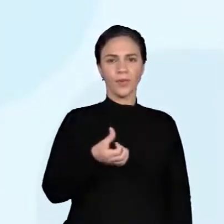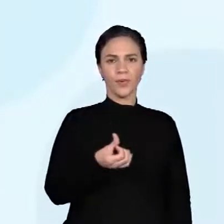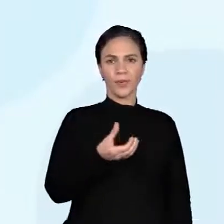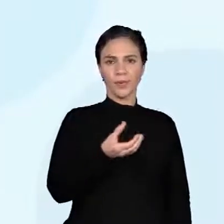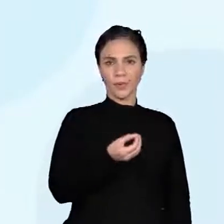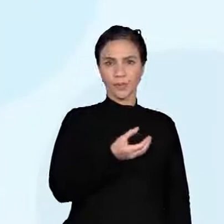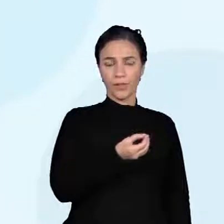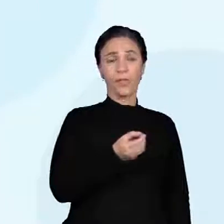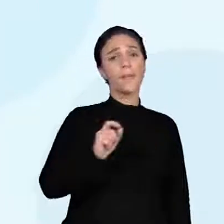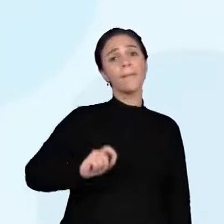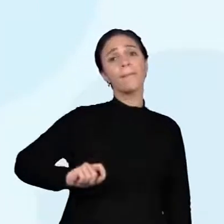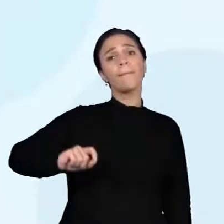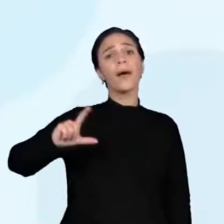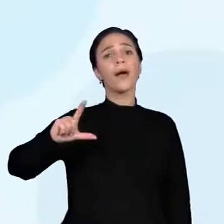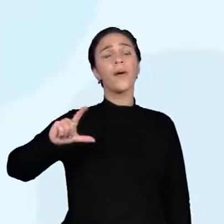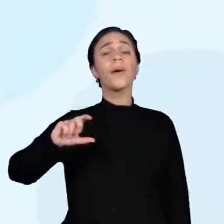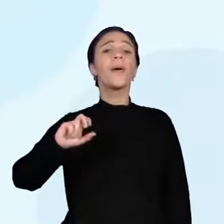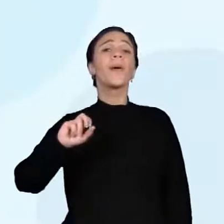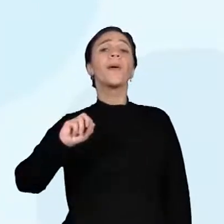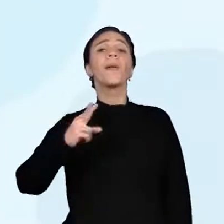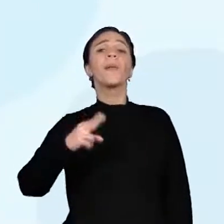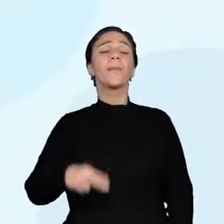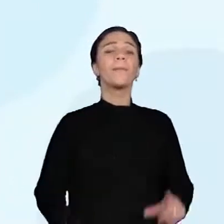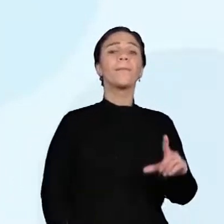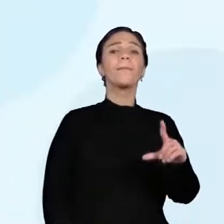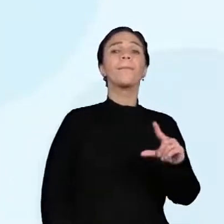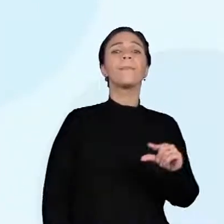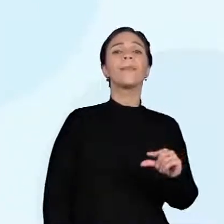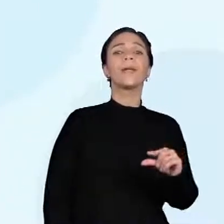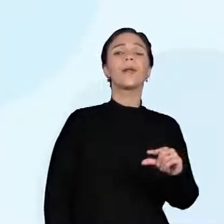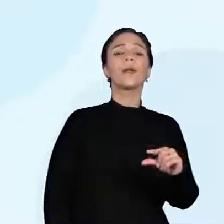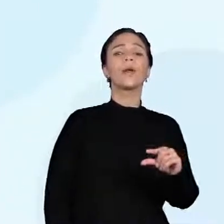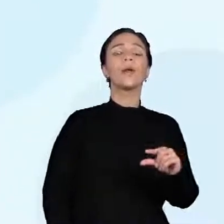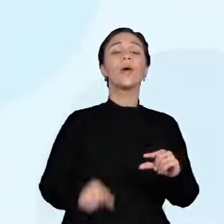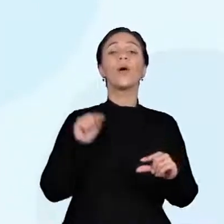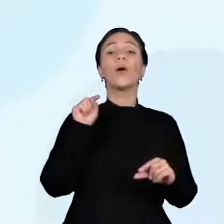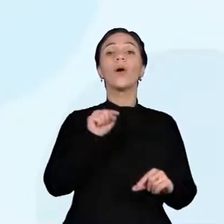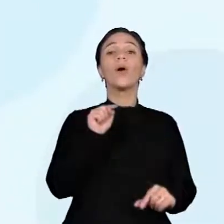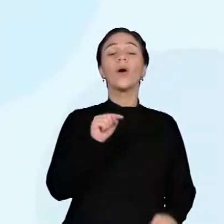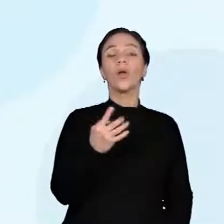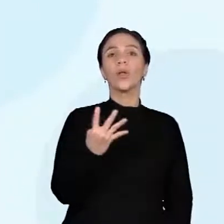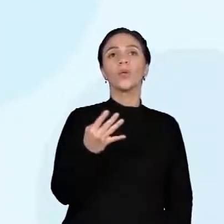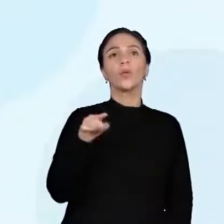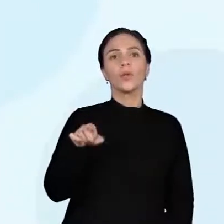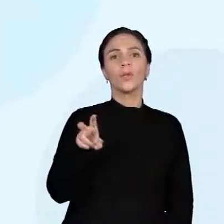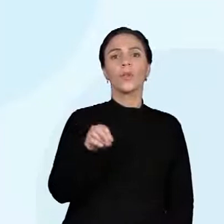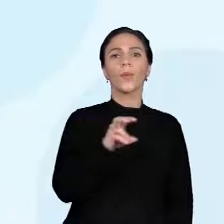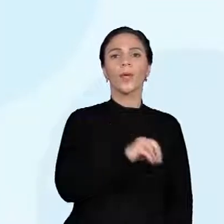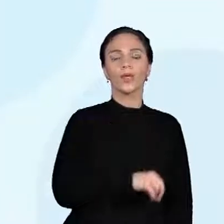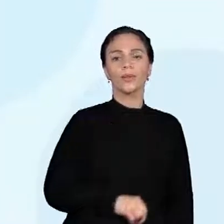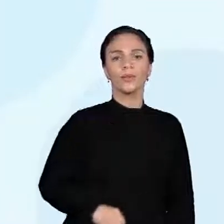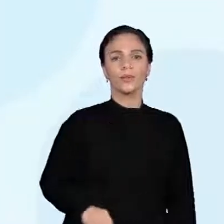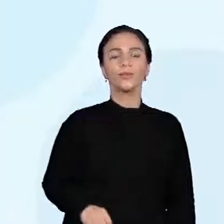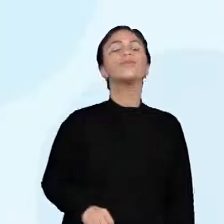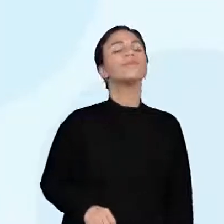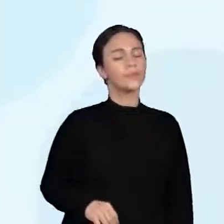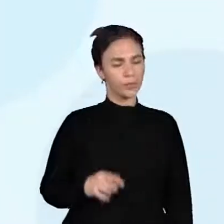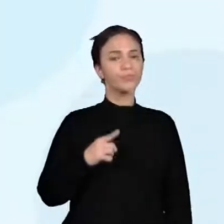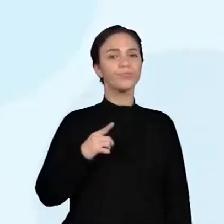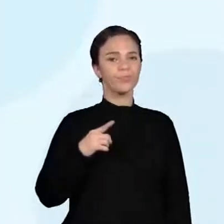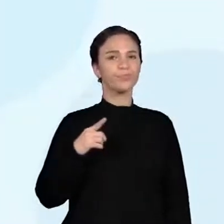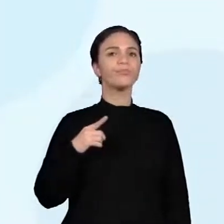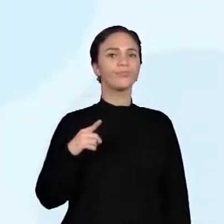4.500. Pronto, está lá no livro. Está sim, está lá no seu livro.